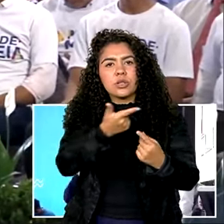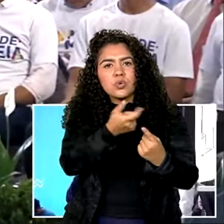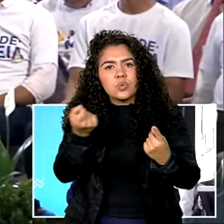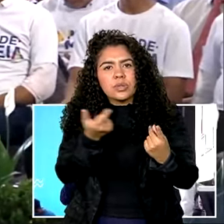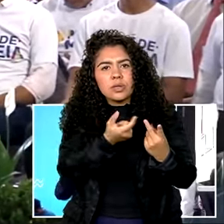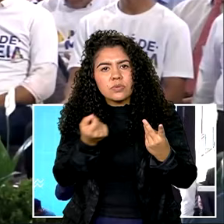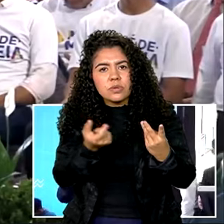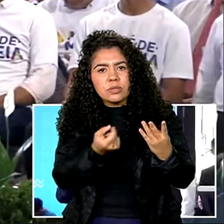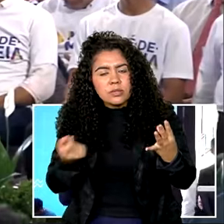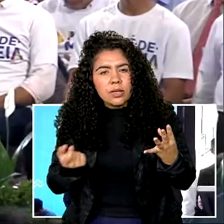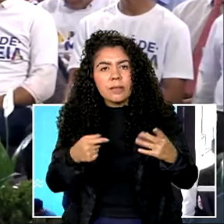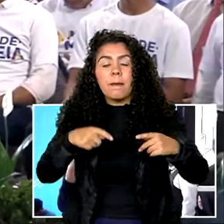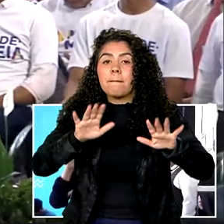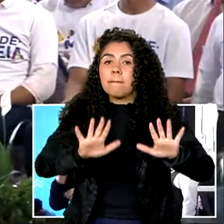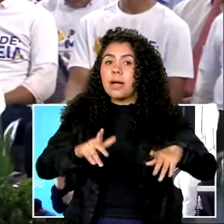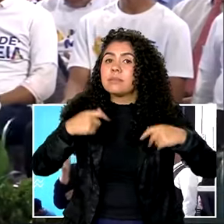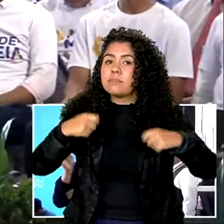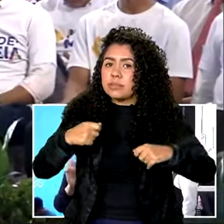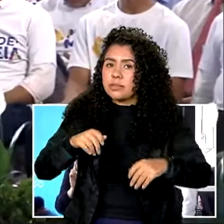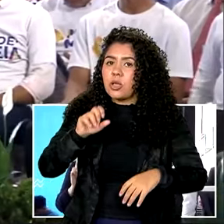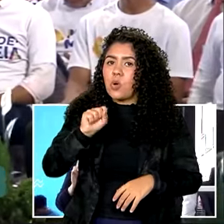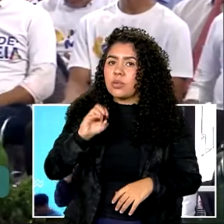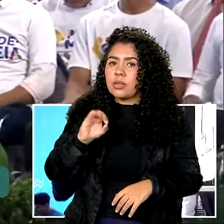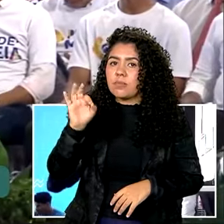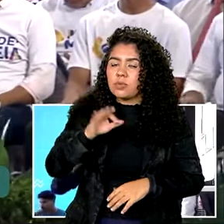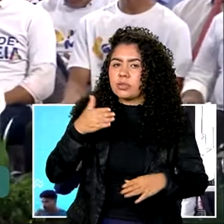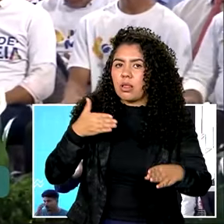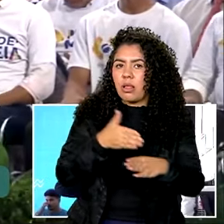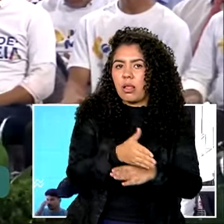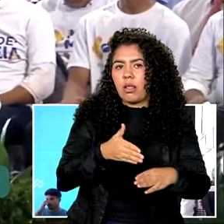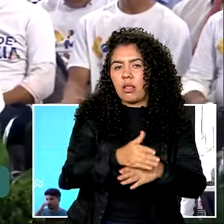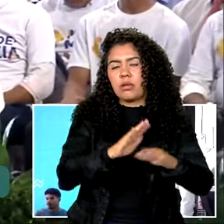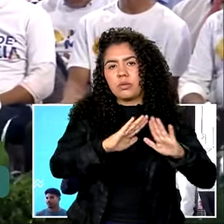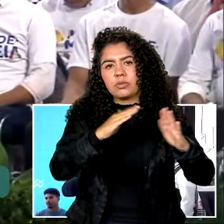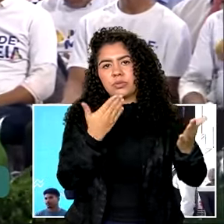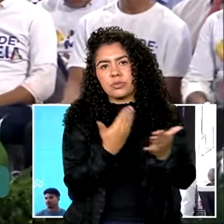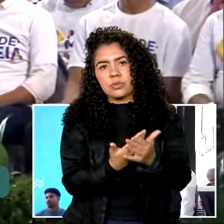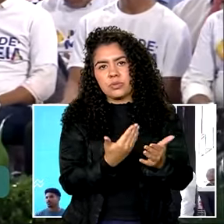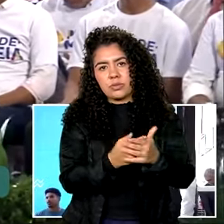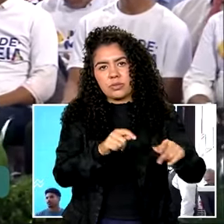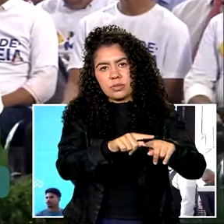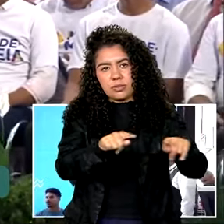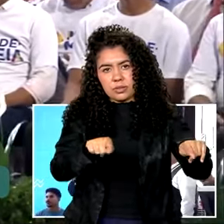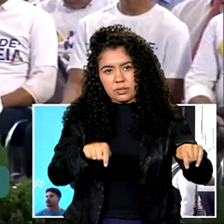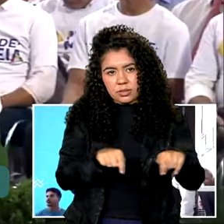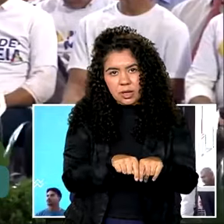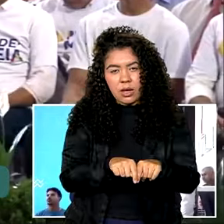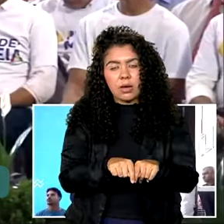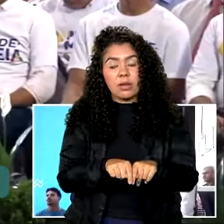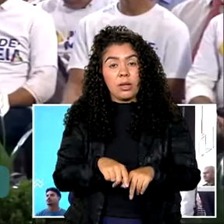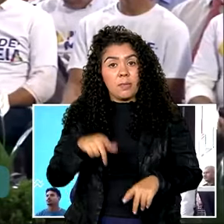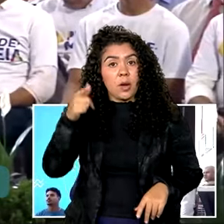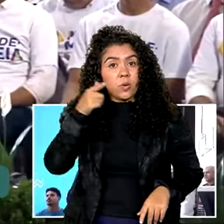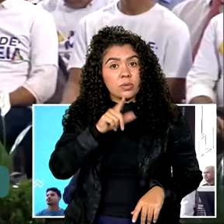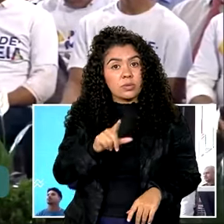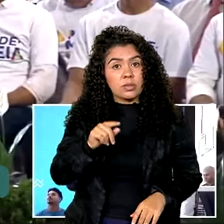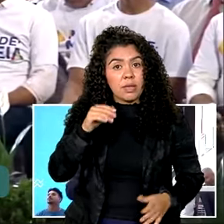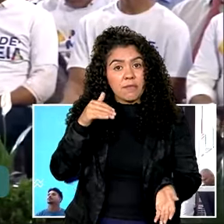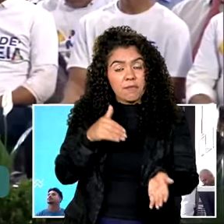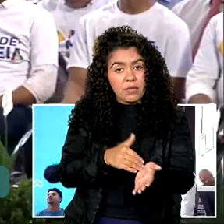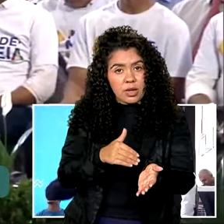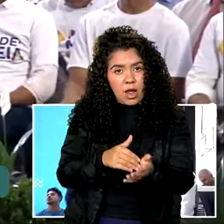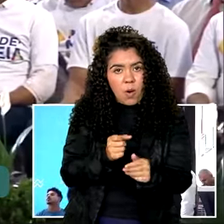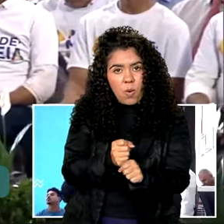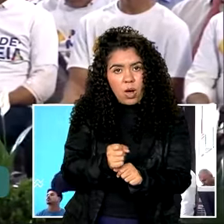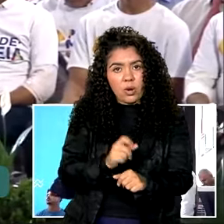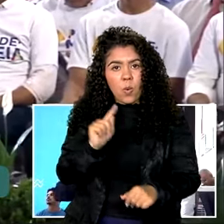garantir, em média, 80% de frequência em sala de aula. E para receber os mil reais no final do ano,